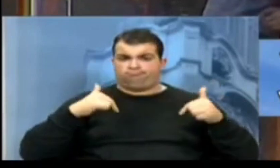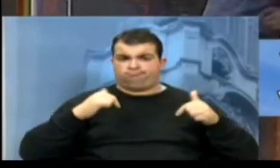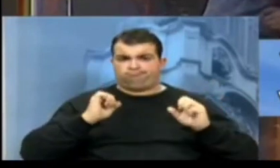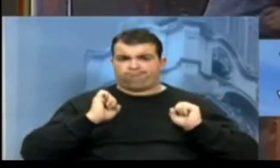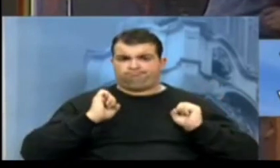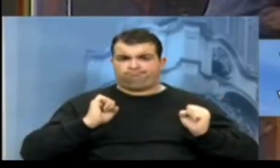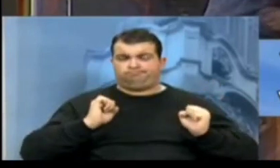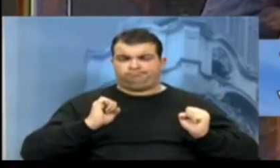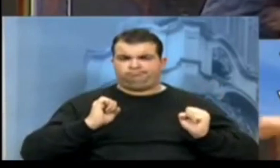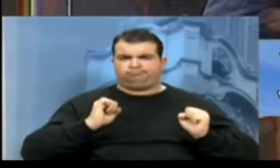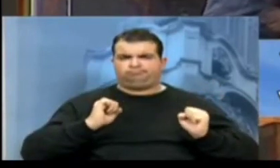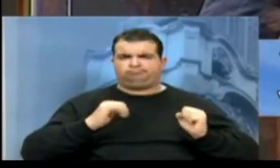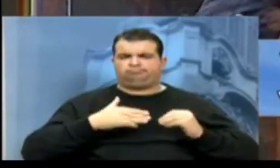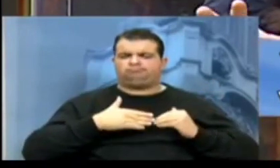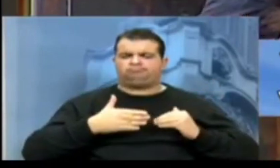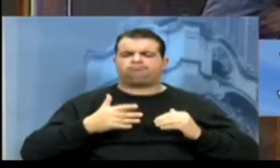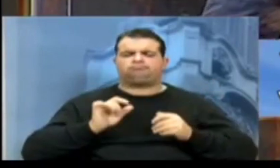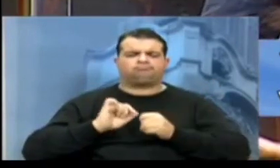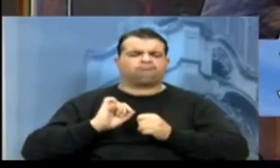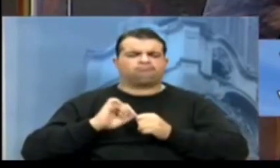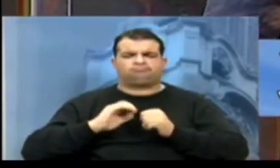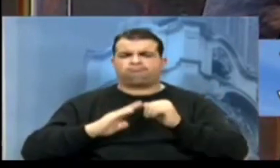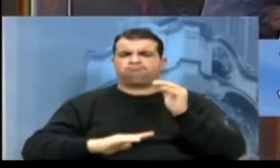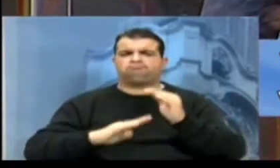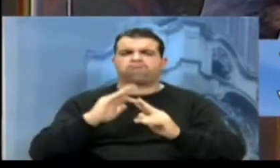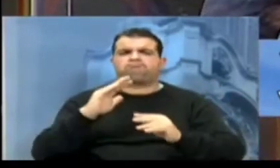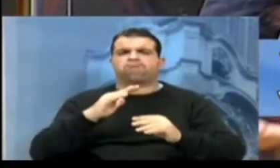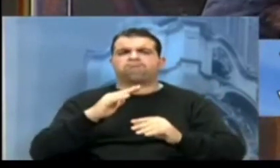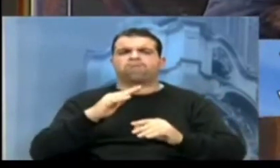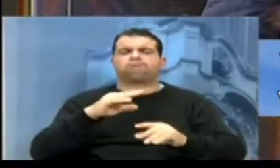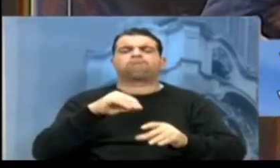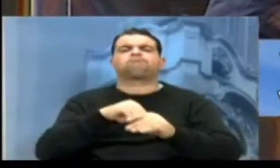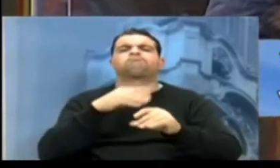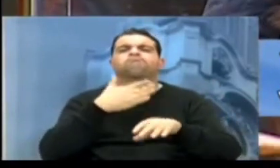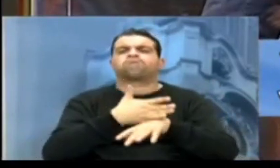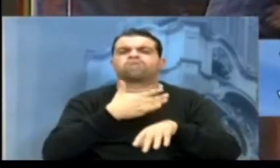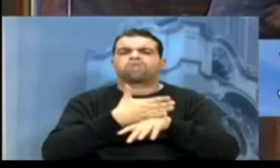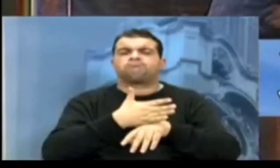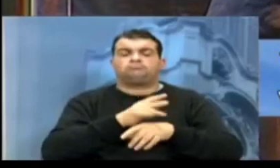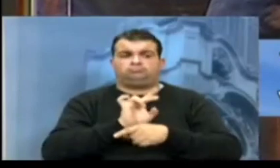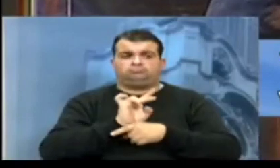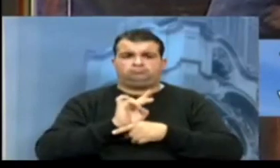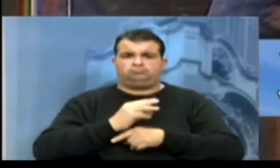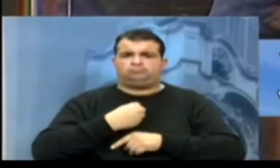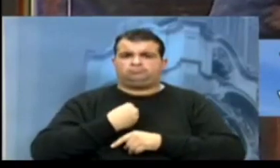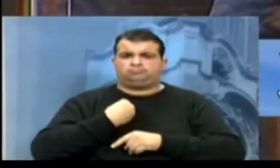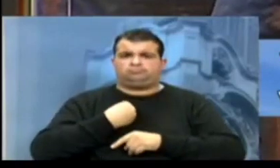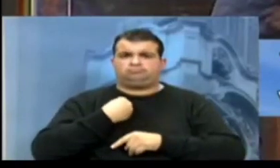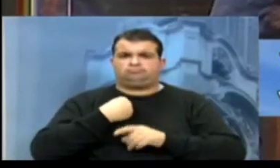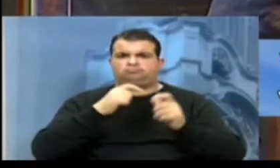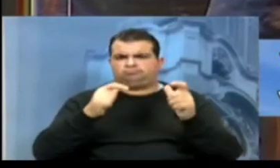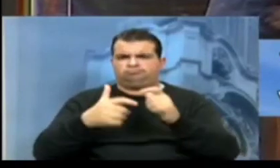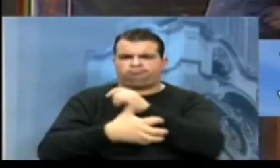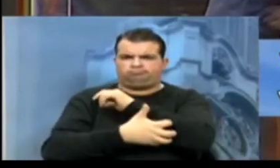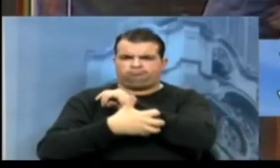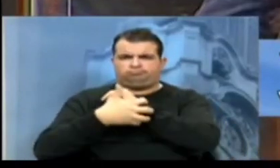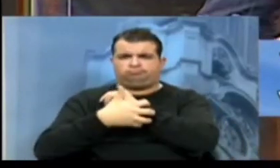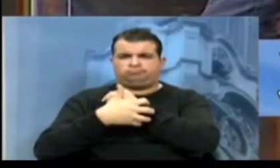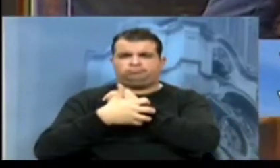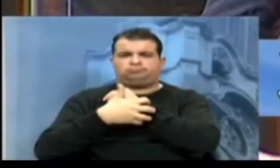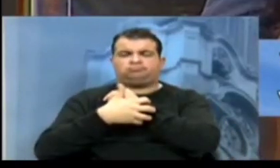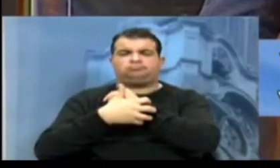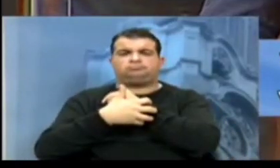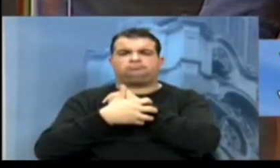acabam atuando, principalmente, na manutenção da vida nas periferias da